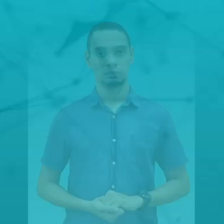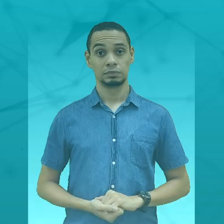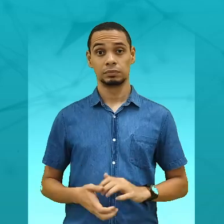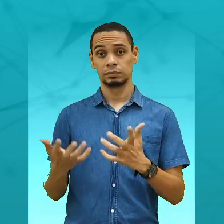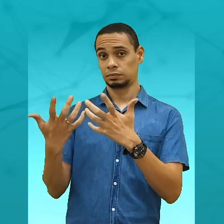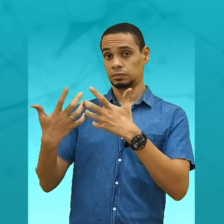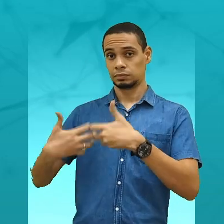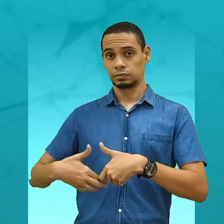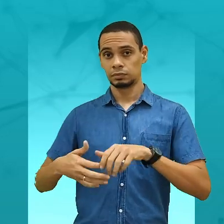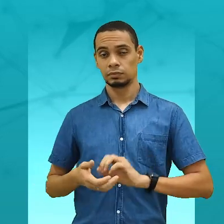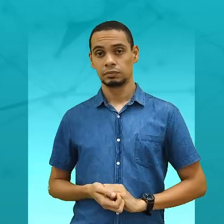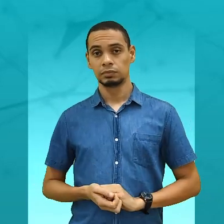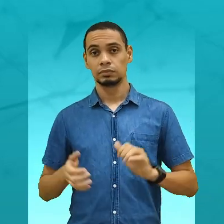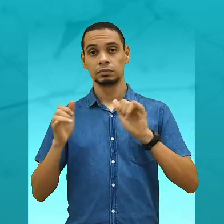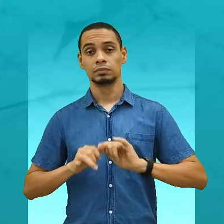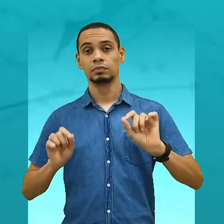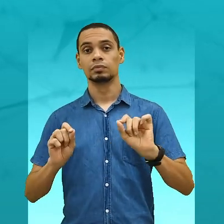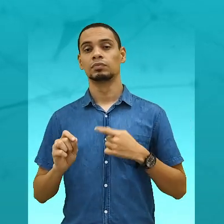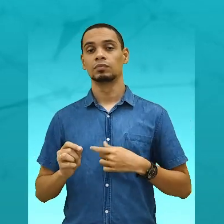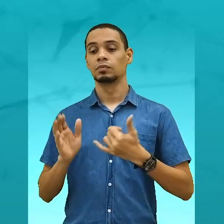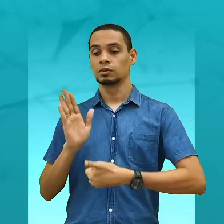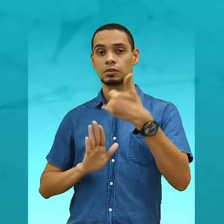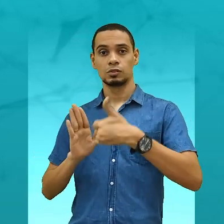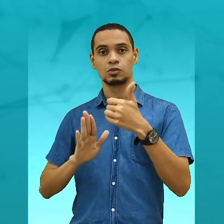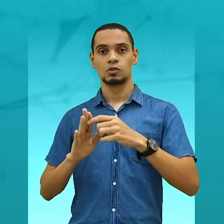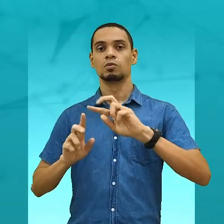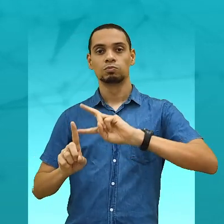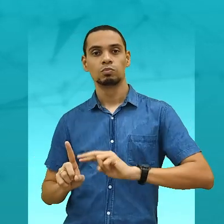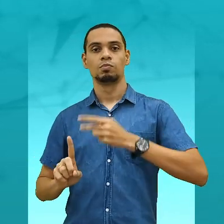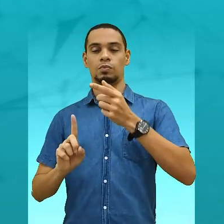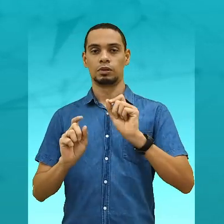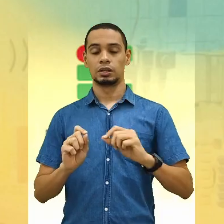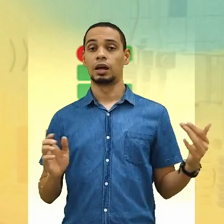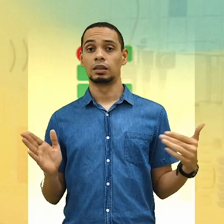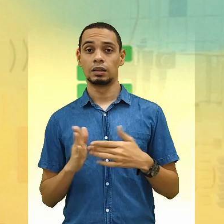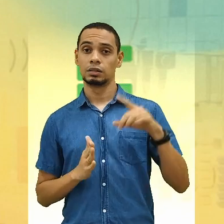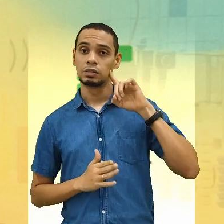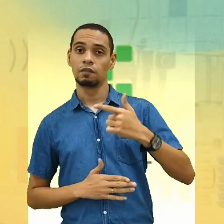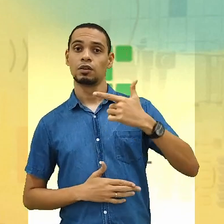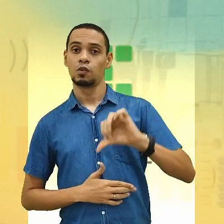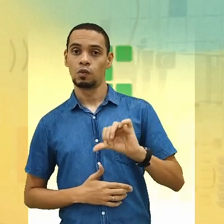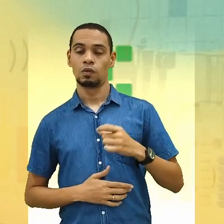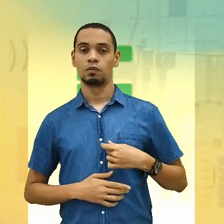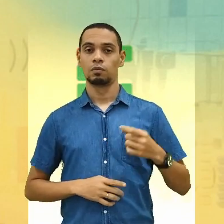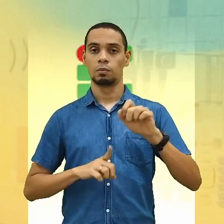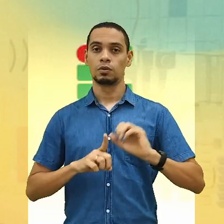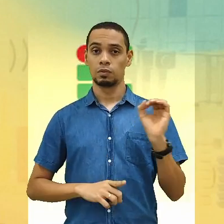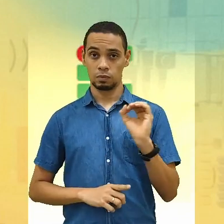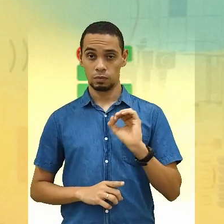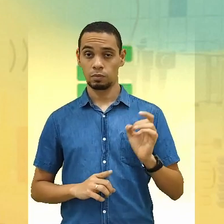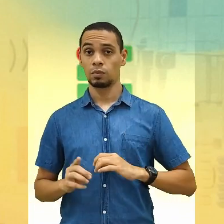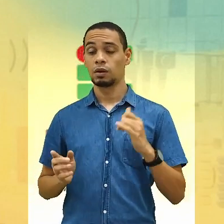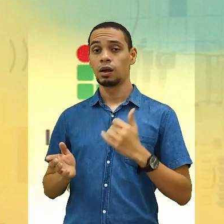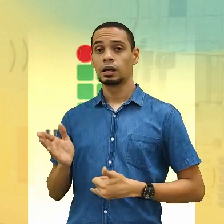O Instituto Federal do Piauí informa que foi prorrogado até 29 de outubro o prazo para solicitar isenção da